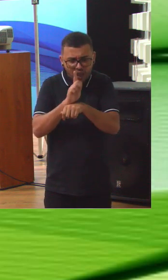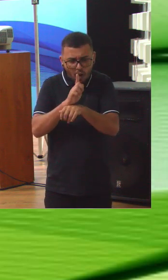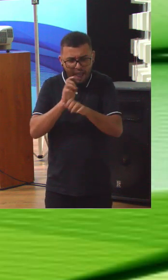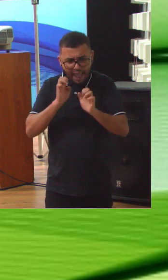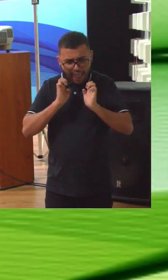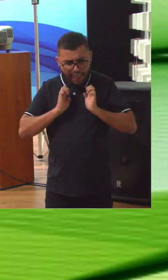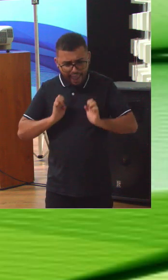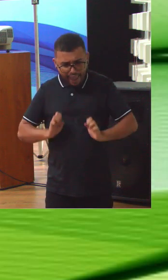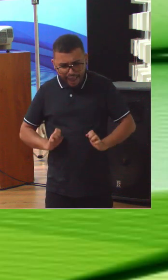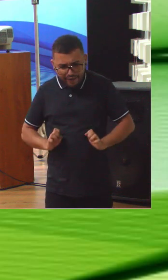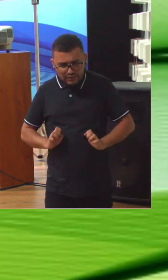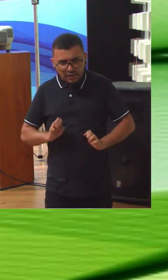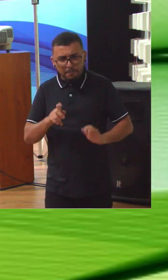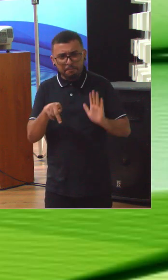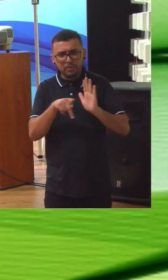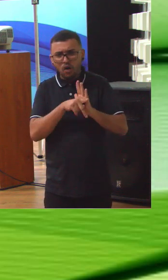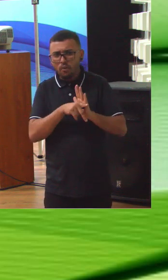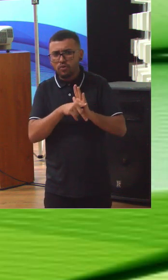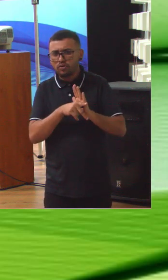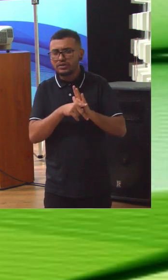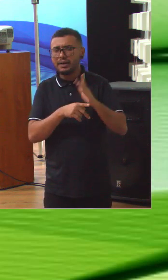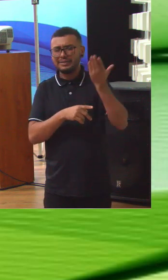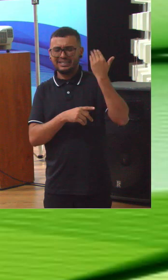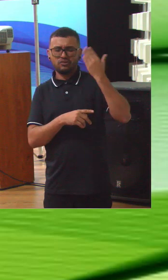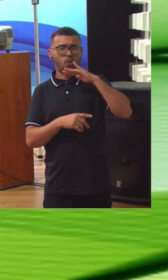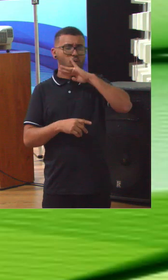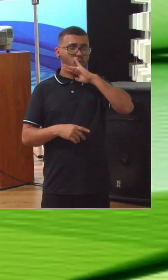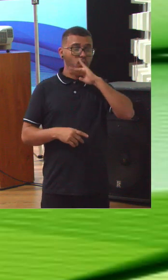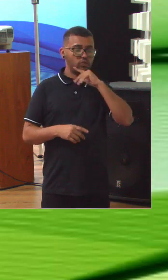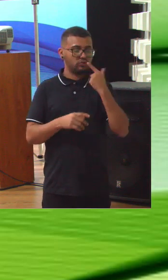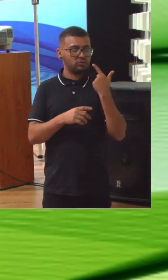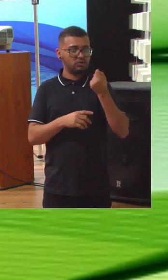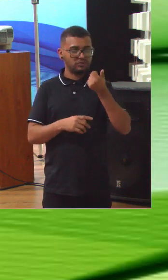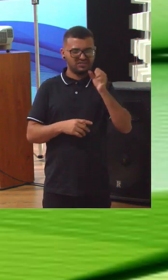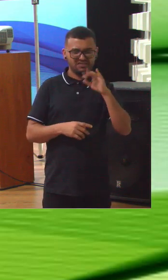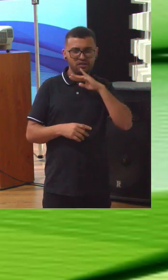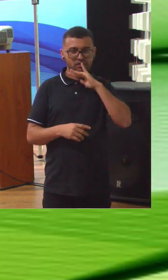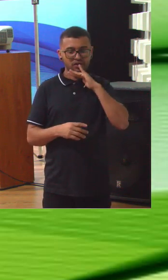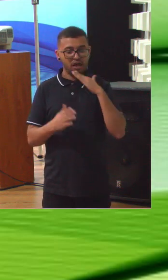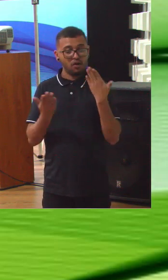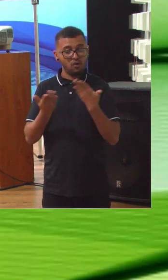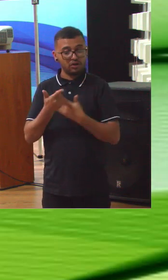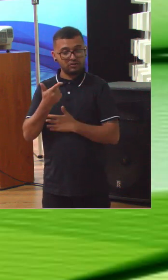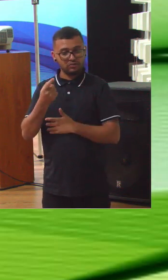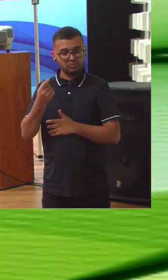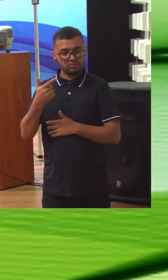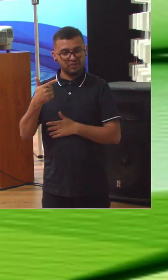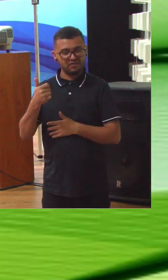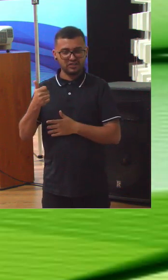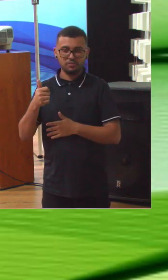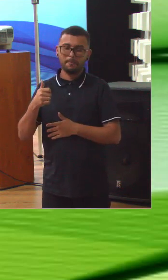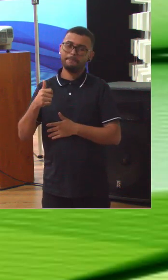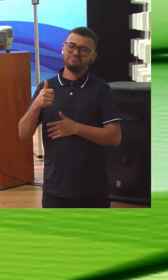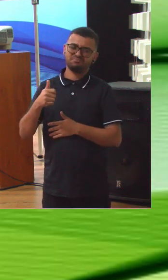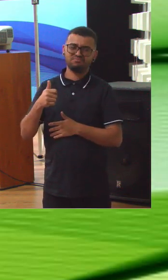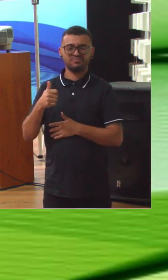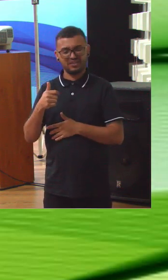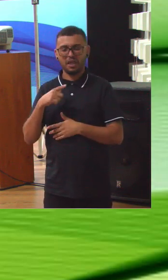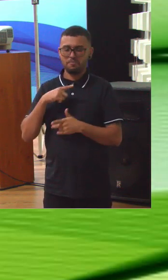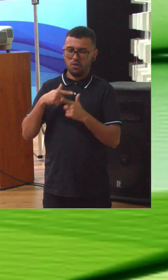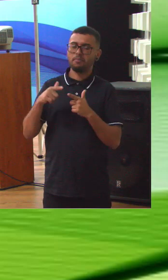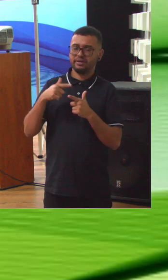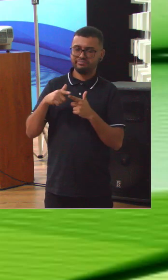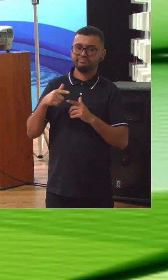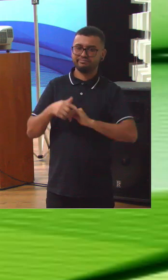Em 2018 não estava bem e em 2021 também continua com problema.